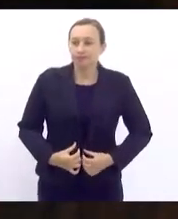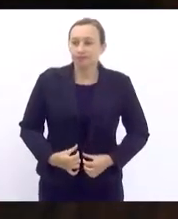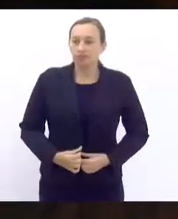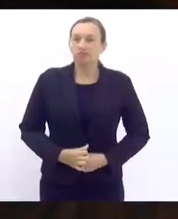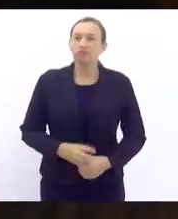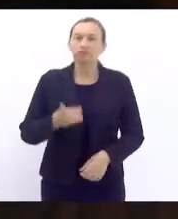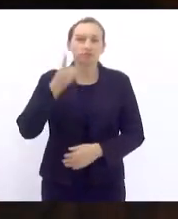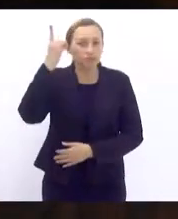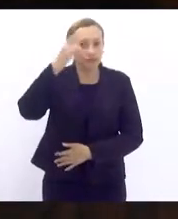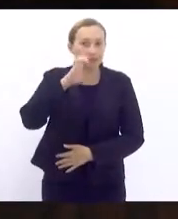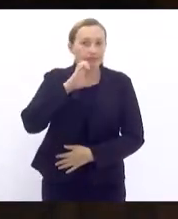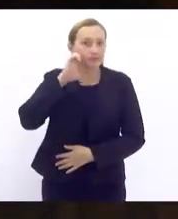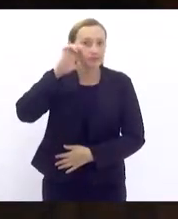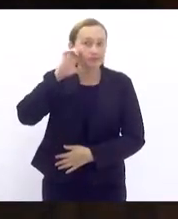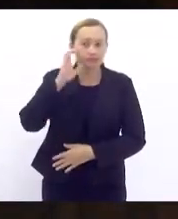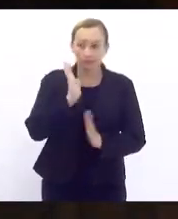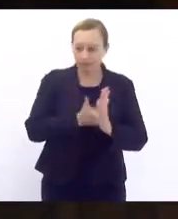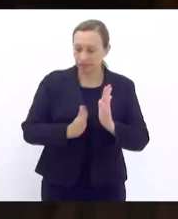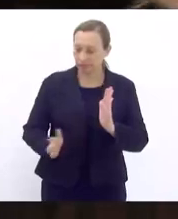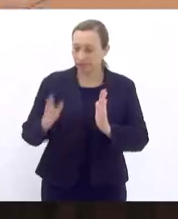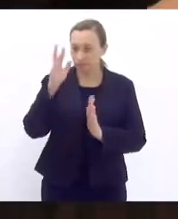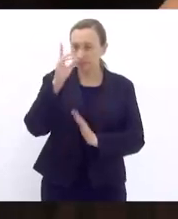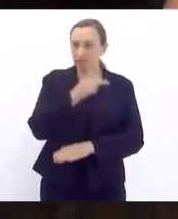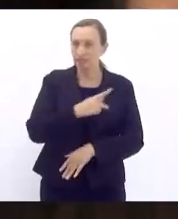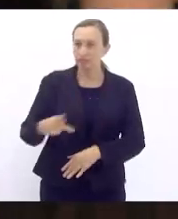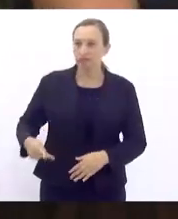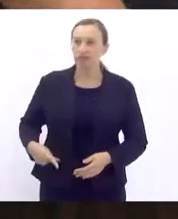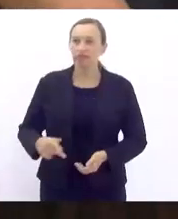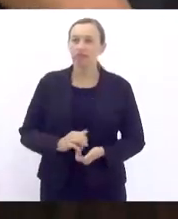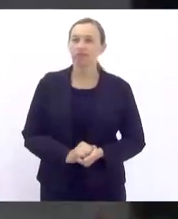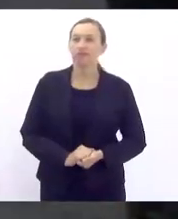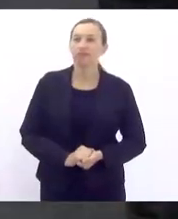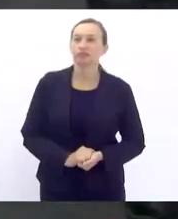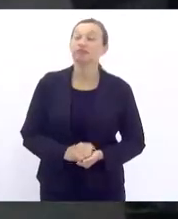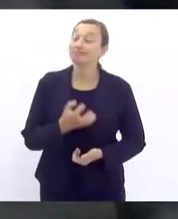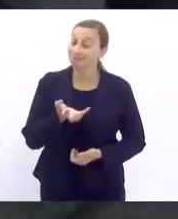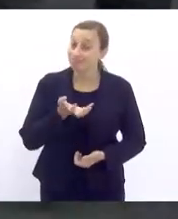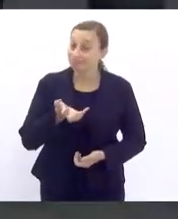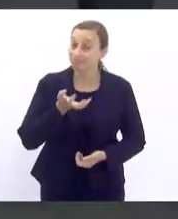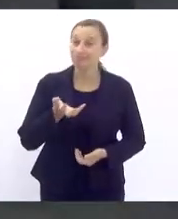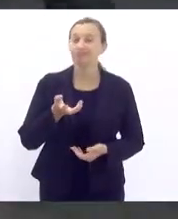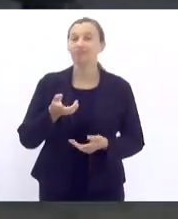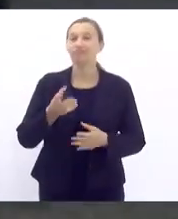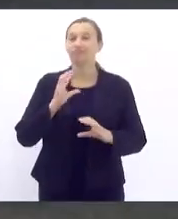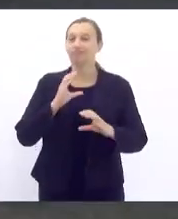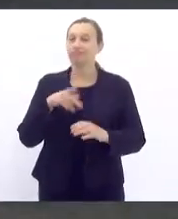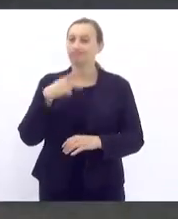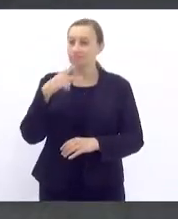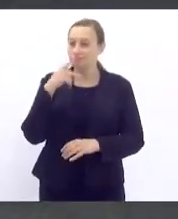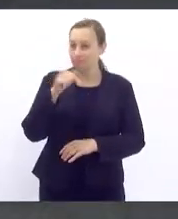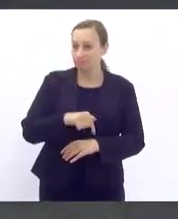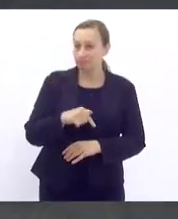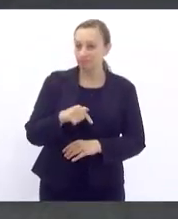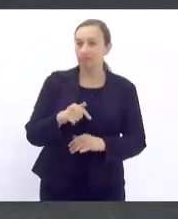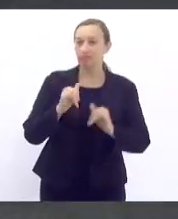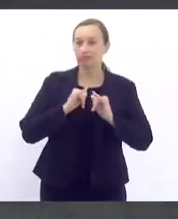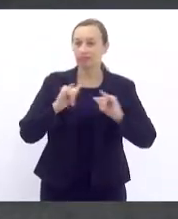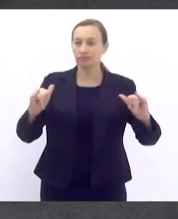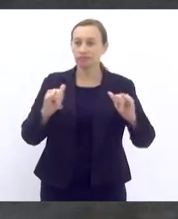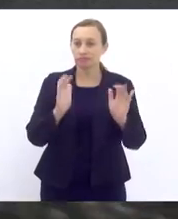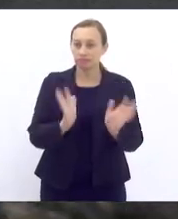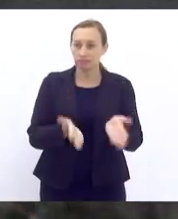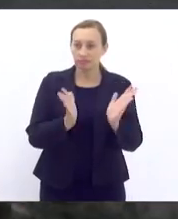Deputada Elika Takimoto. Pela ordem, presidenta. Eu queria dar um comunicado aqui, que saiu na notícia agora,